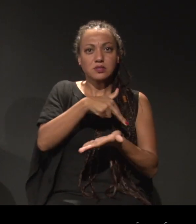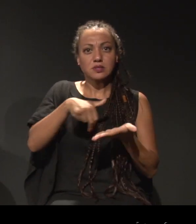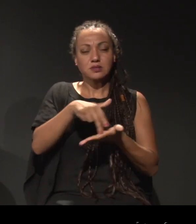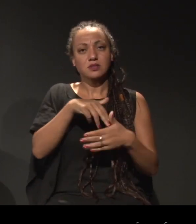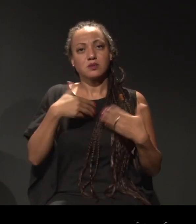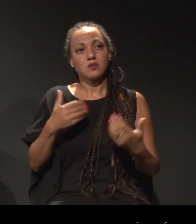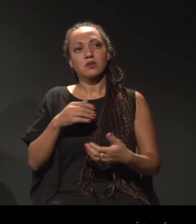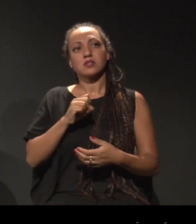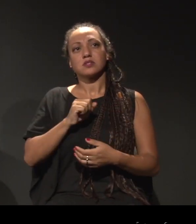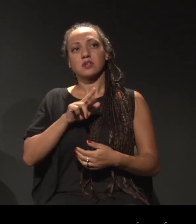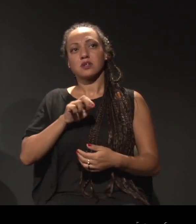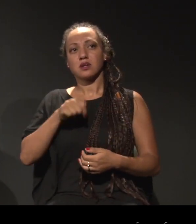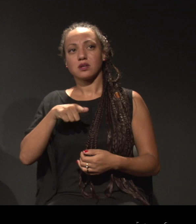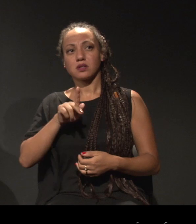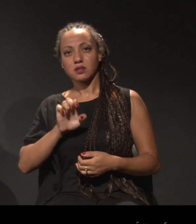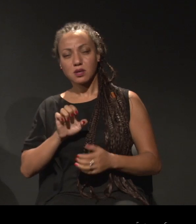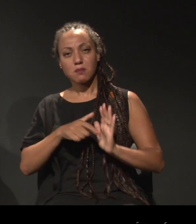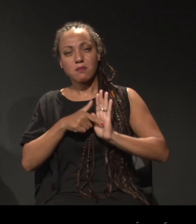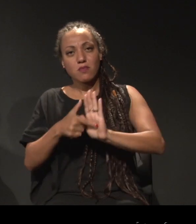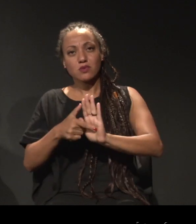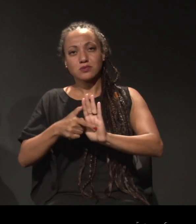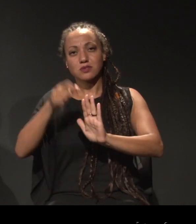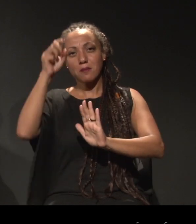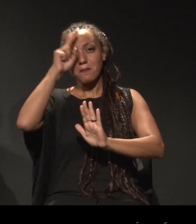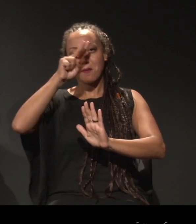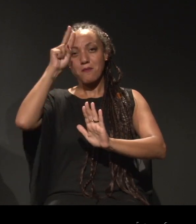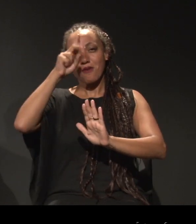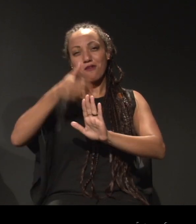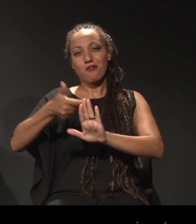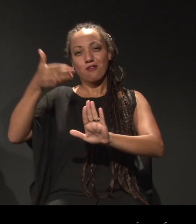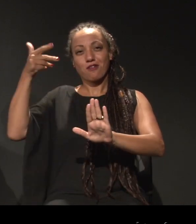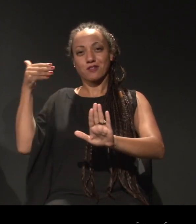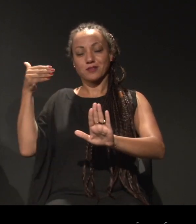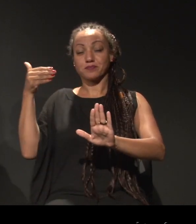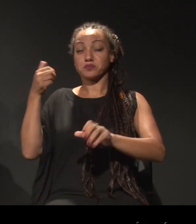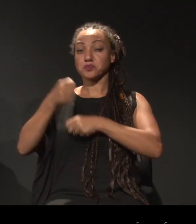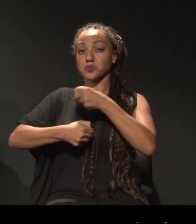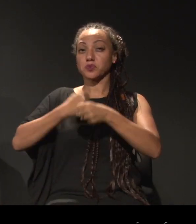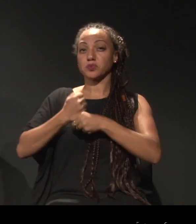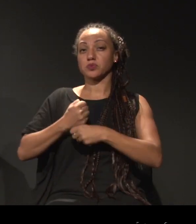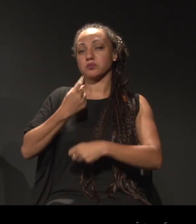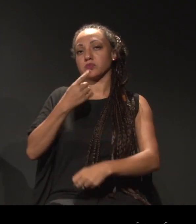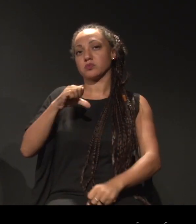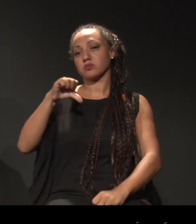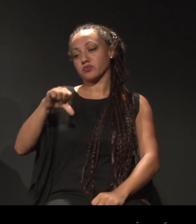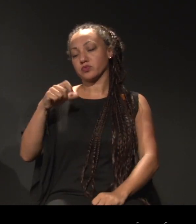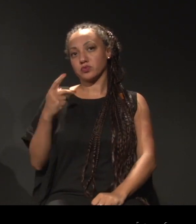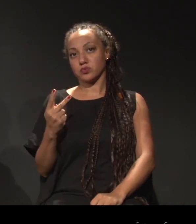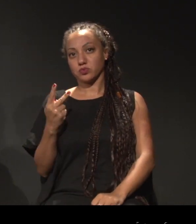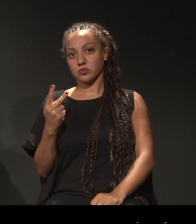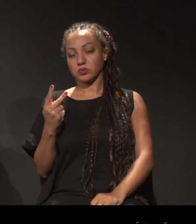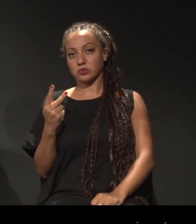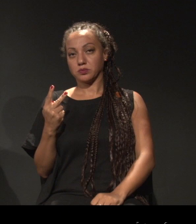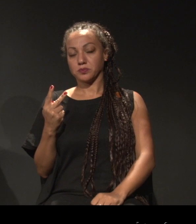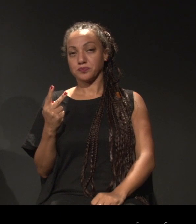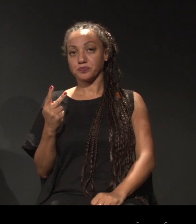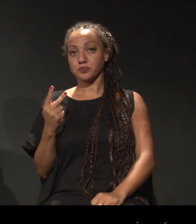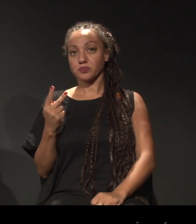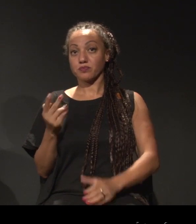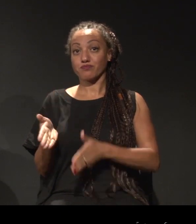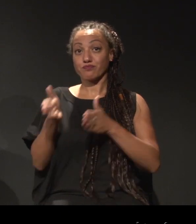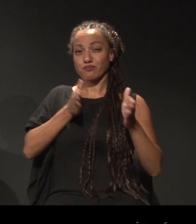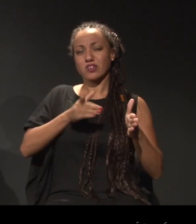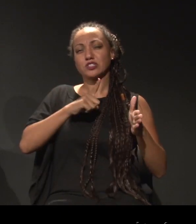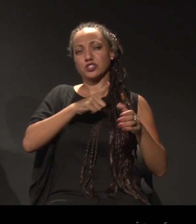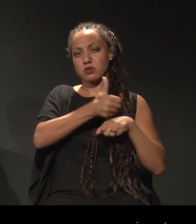Serakê surge como memória disso tudo. Ela surge no ano de 92, paralelo já a uma